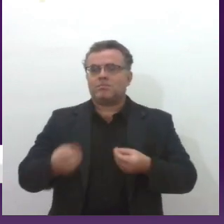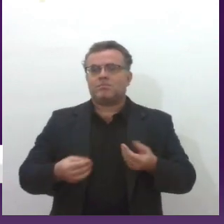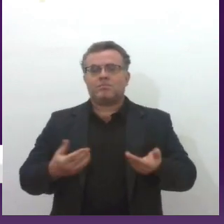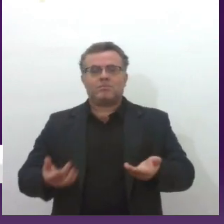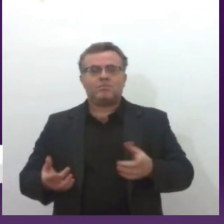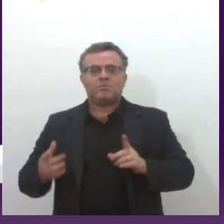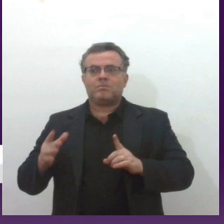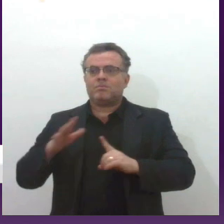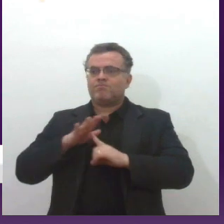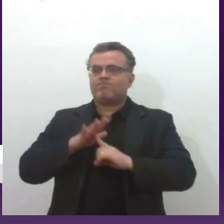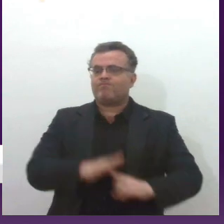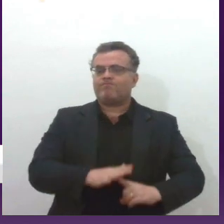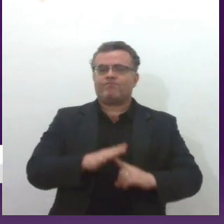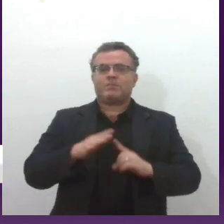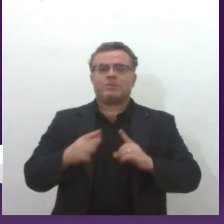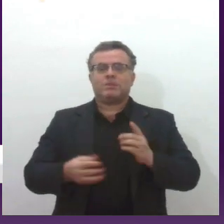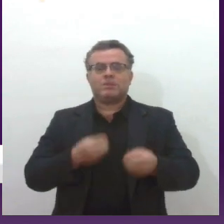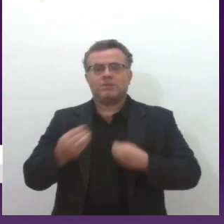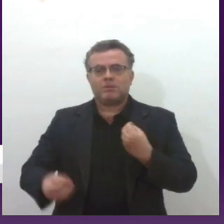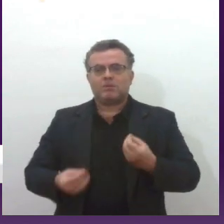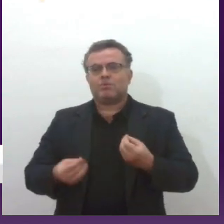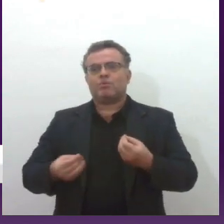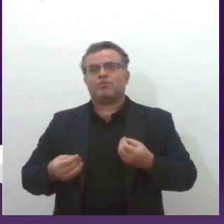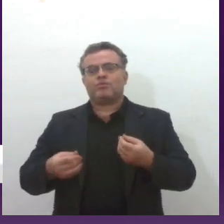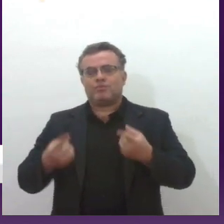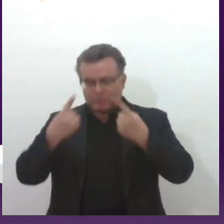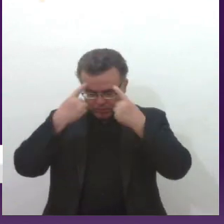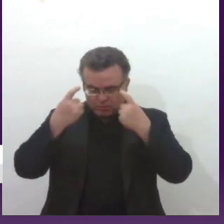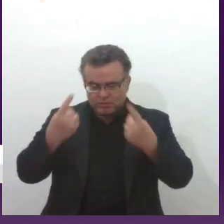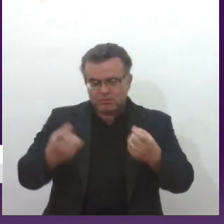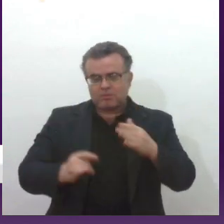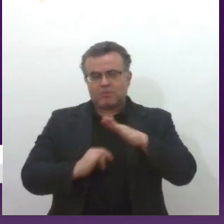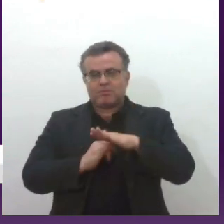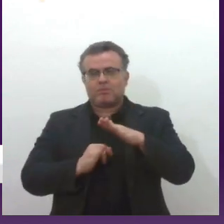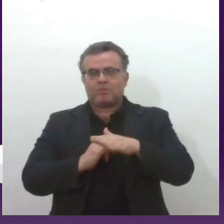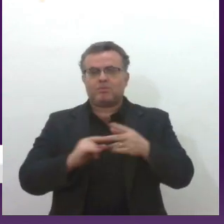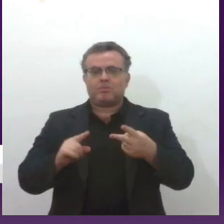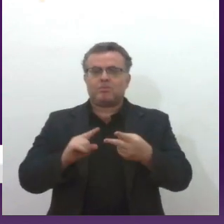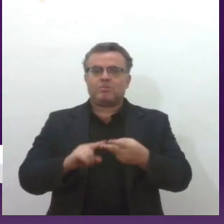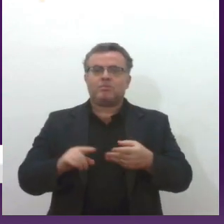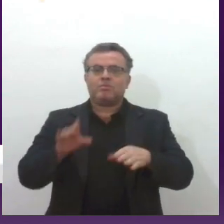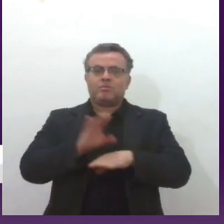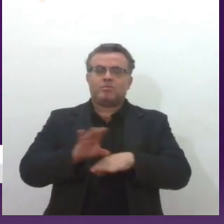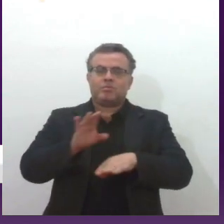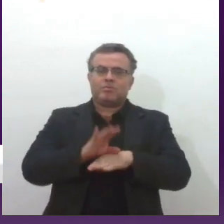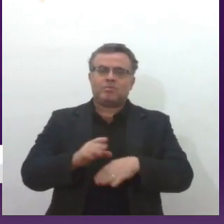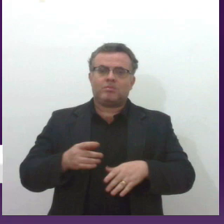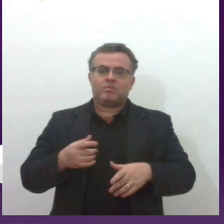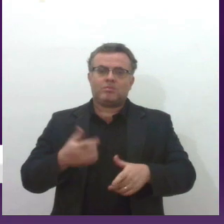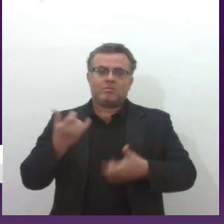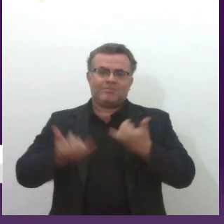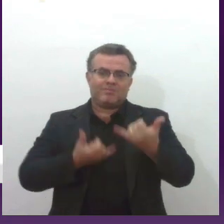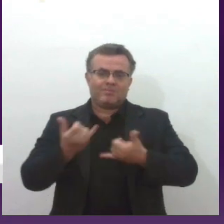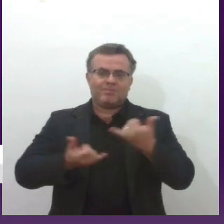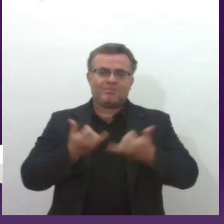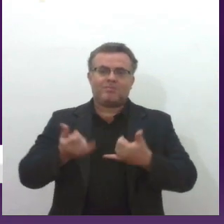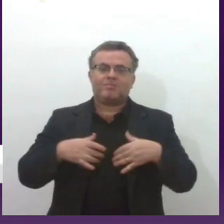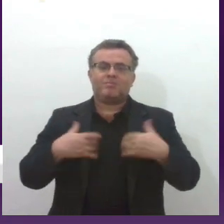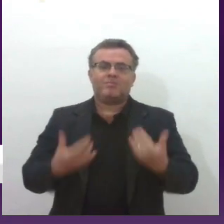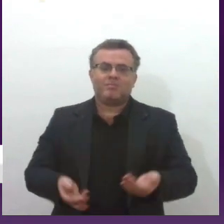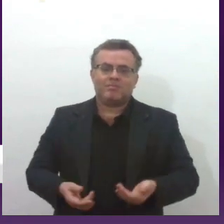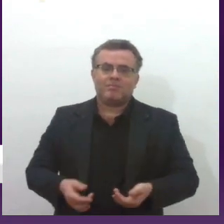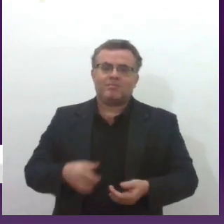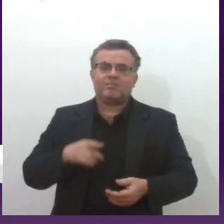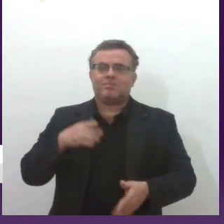moral, uma violência institucional, no curso de formação, gracinhas como, ah, vai perder